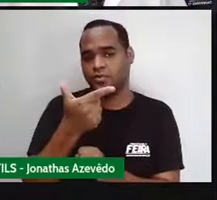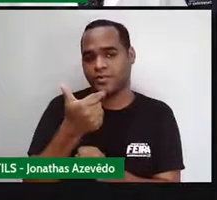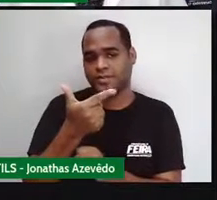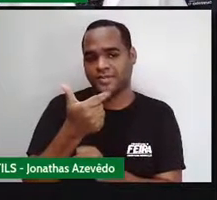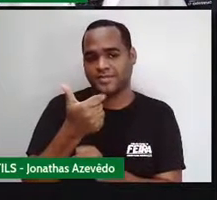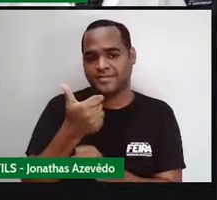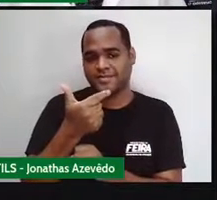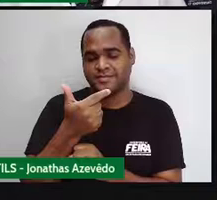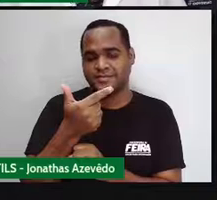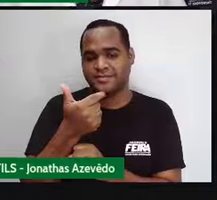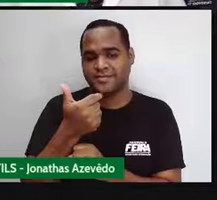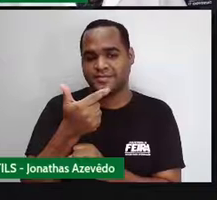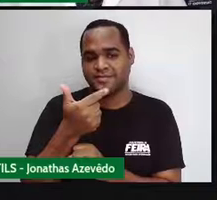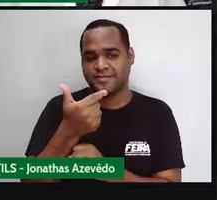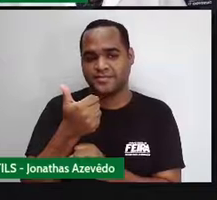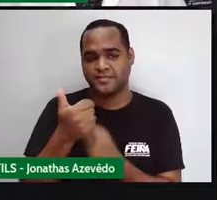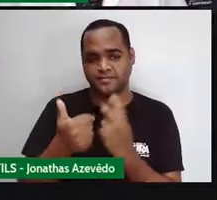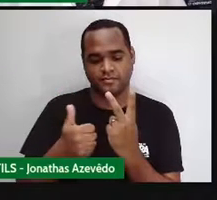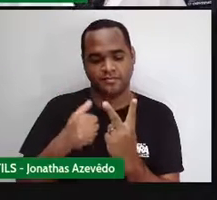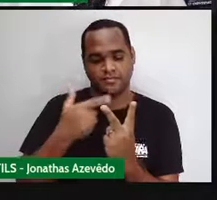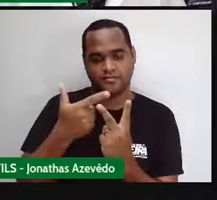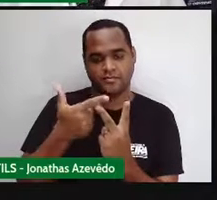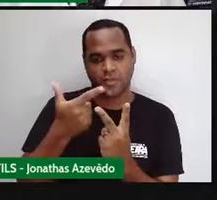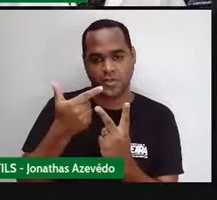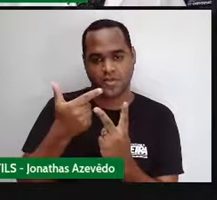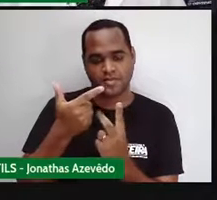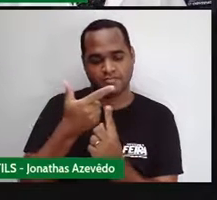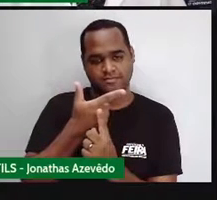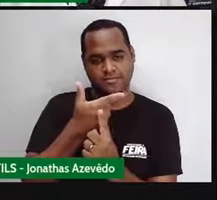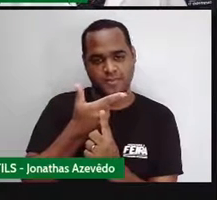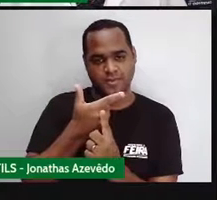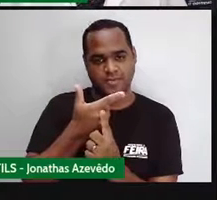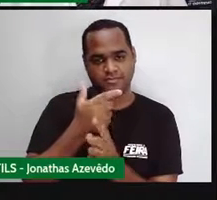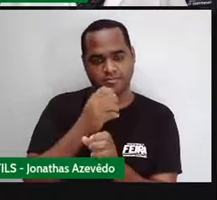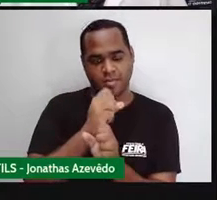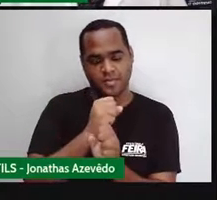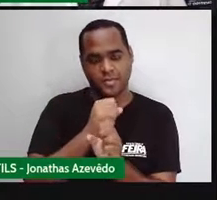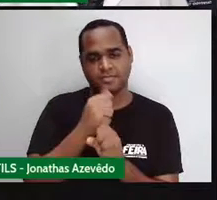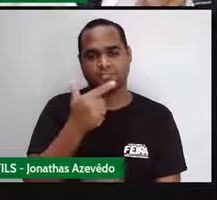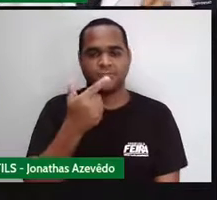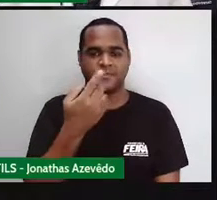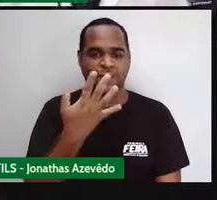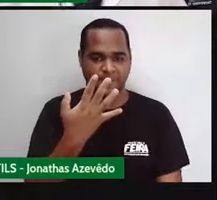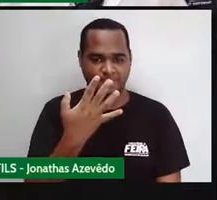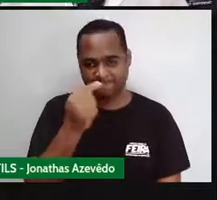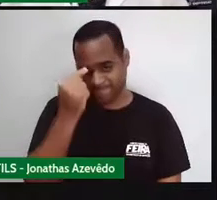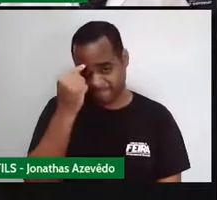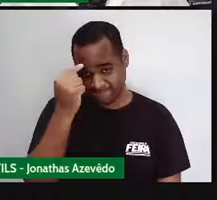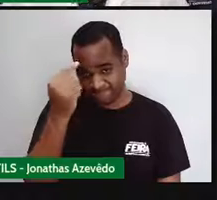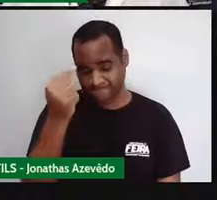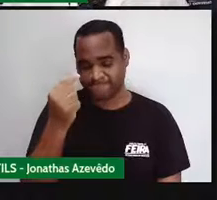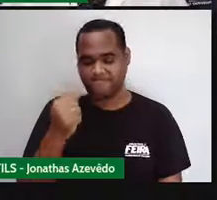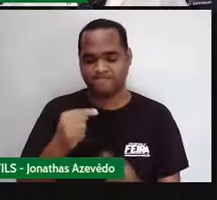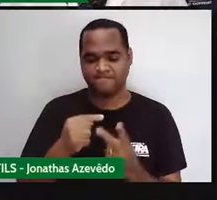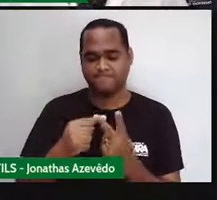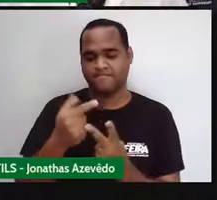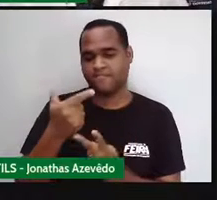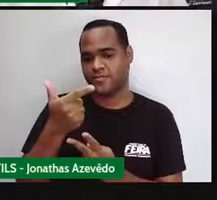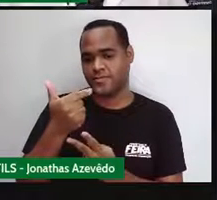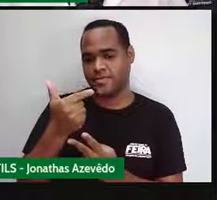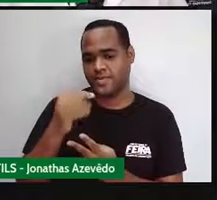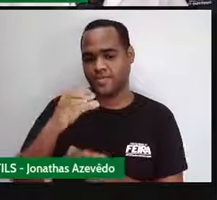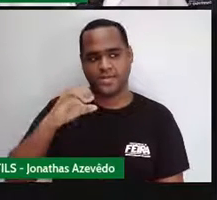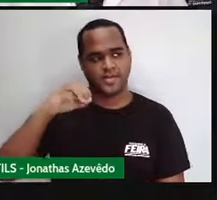12 centímetros quadrados. A gente já viu